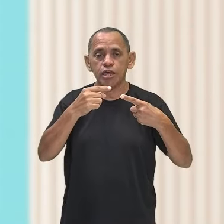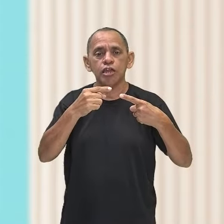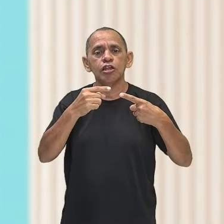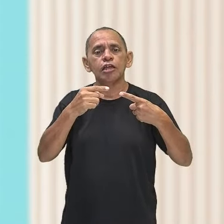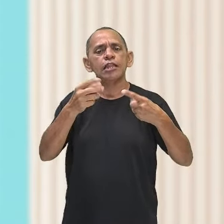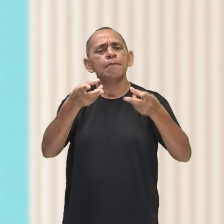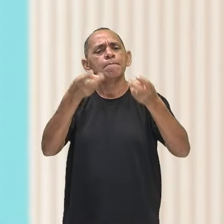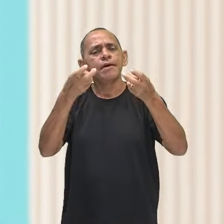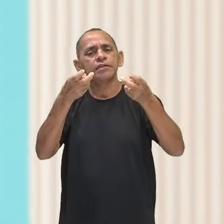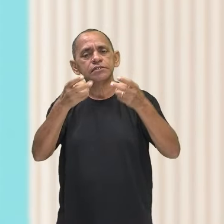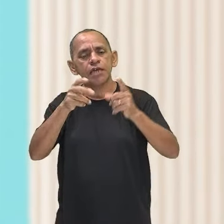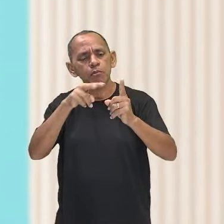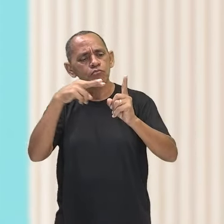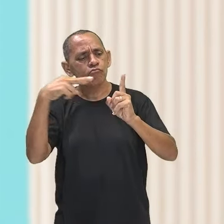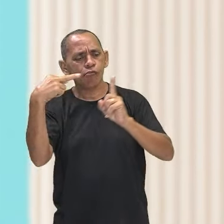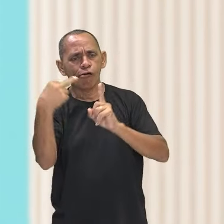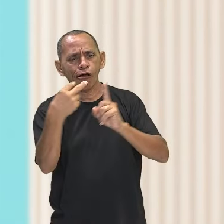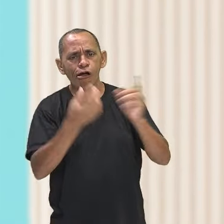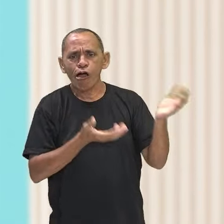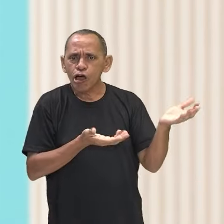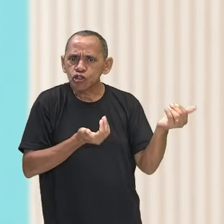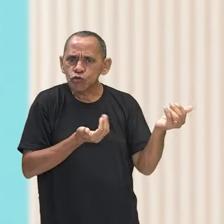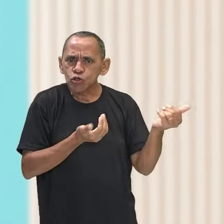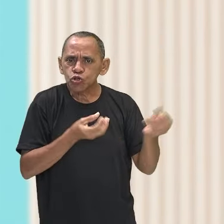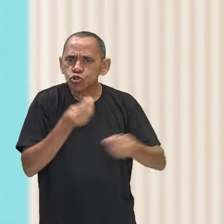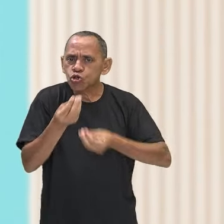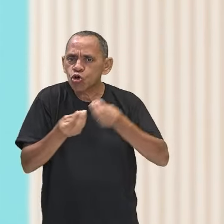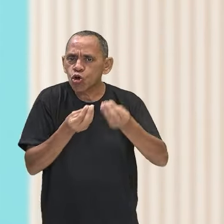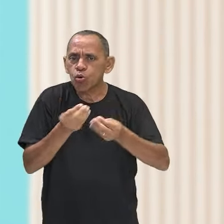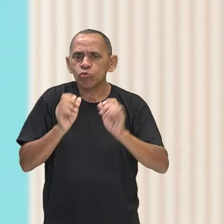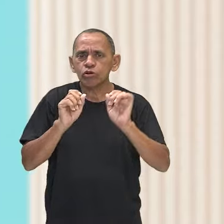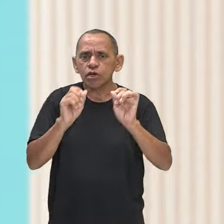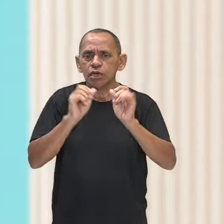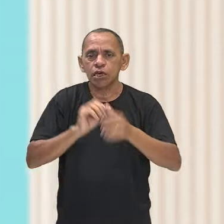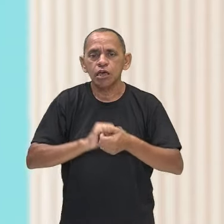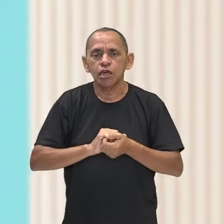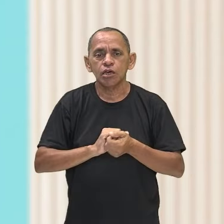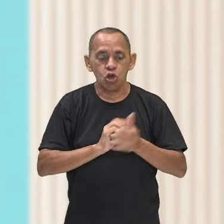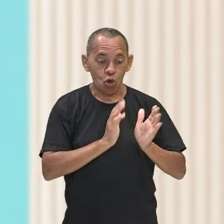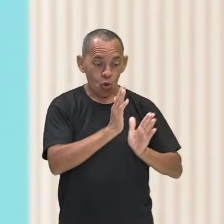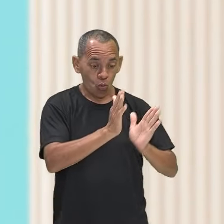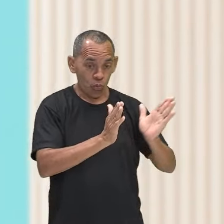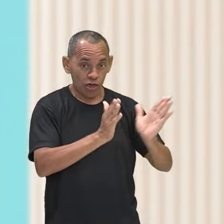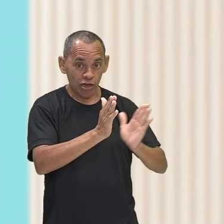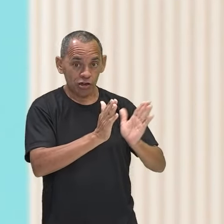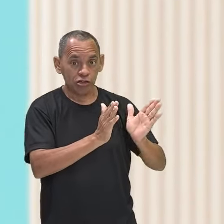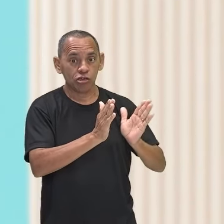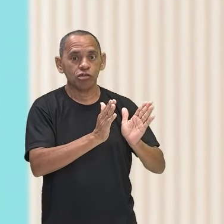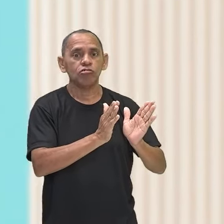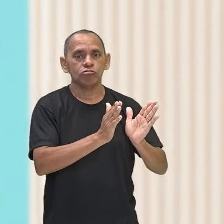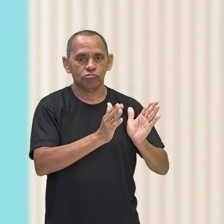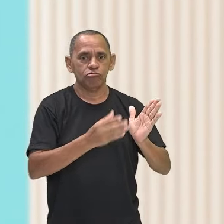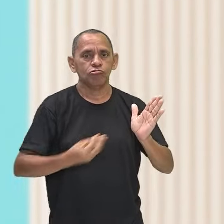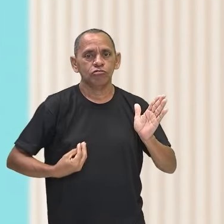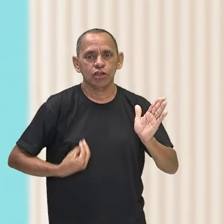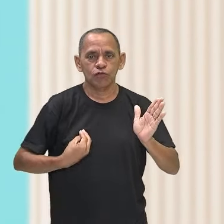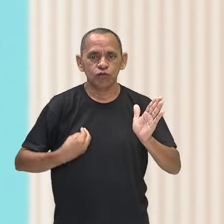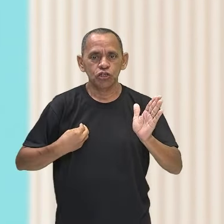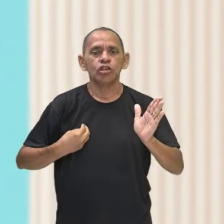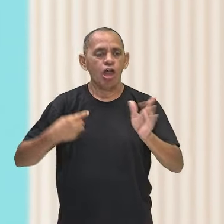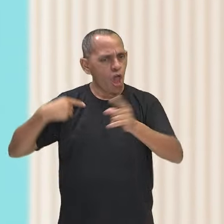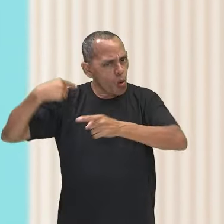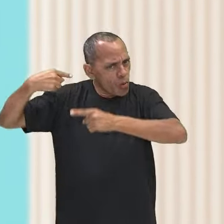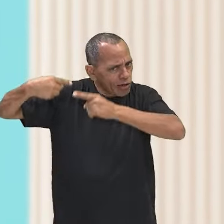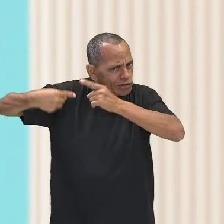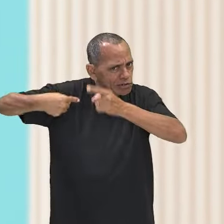a juventude como uma fase da vida. É uma geração, é uma